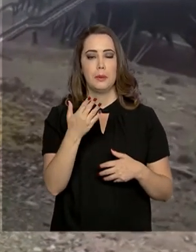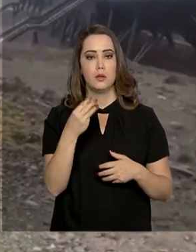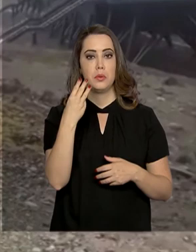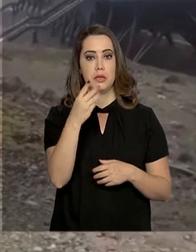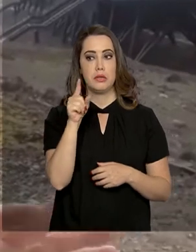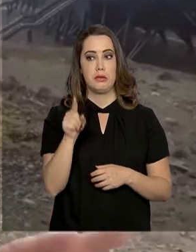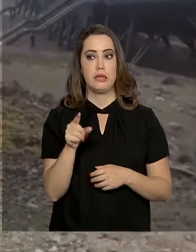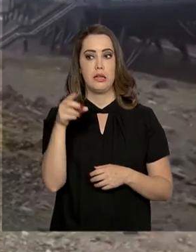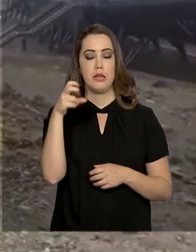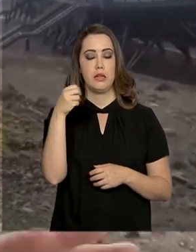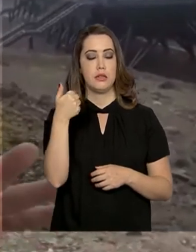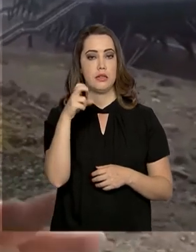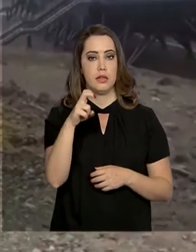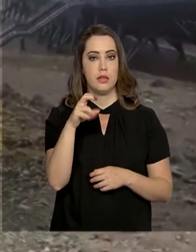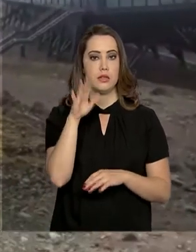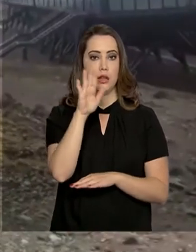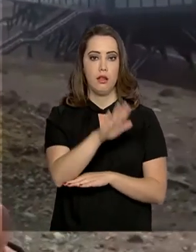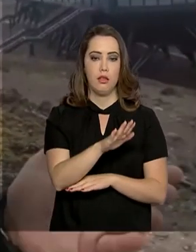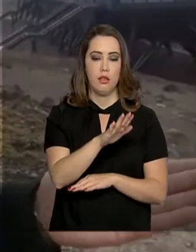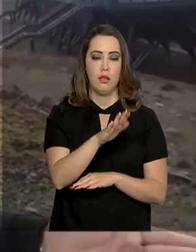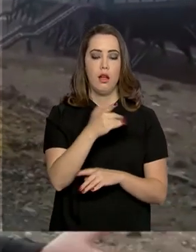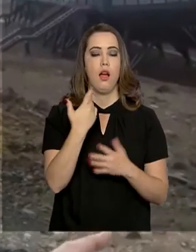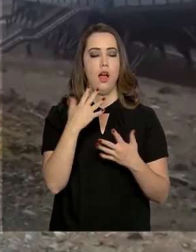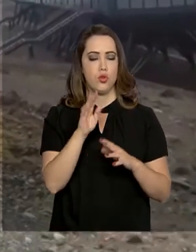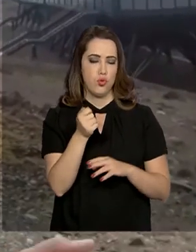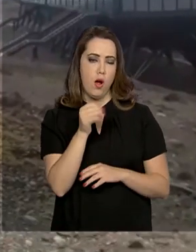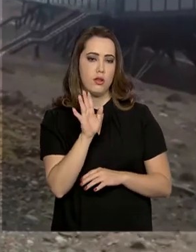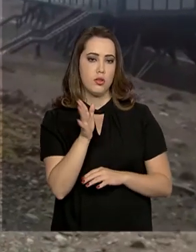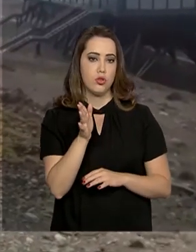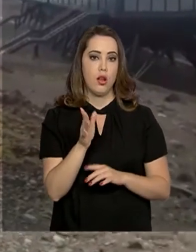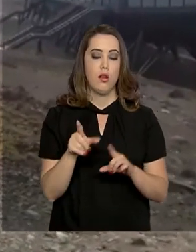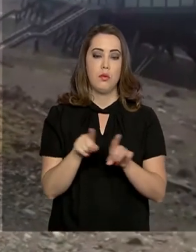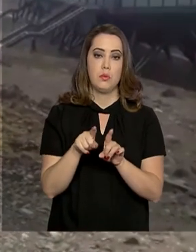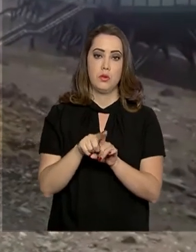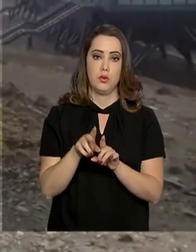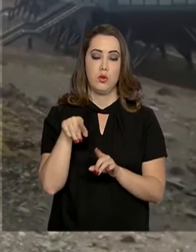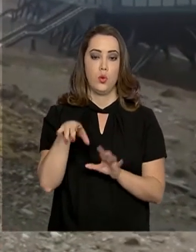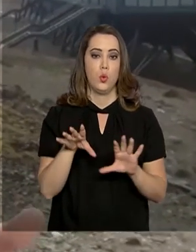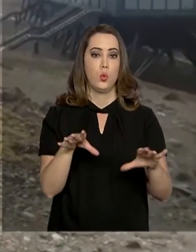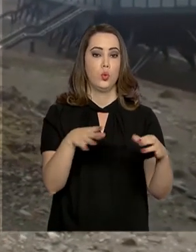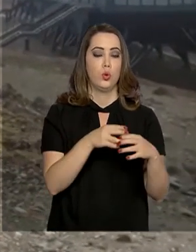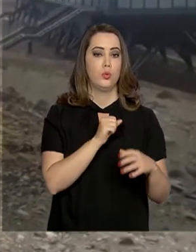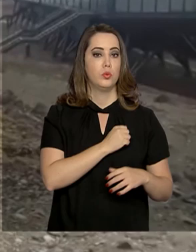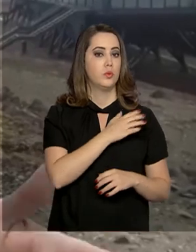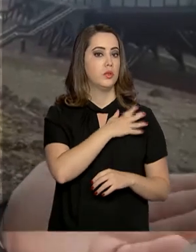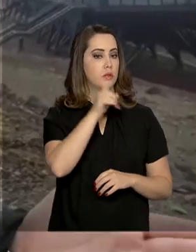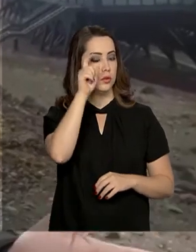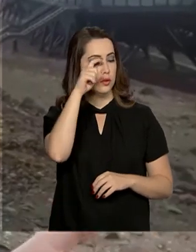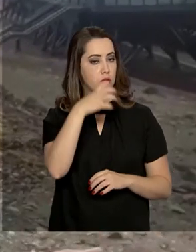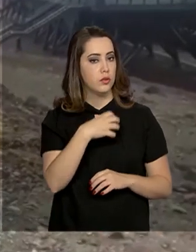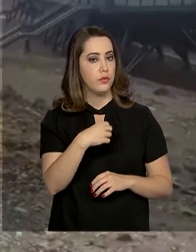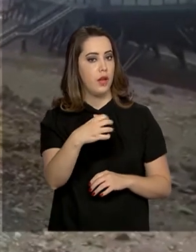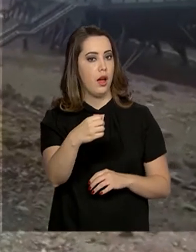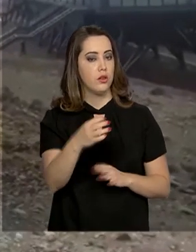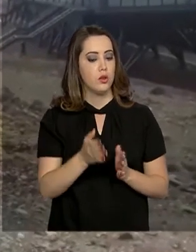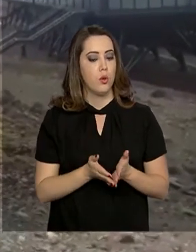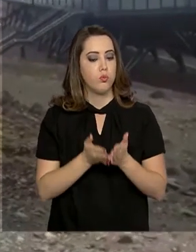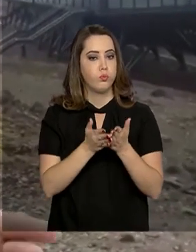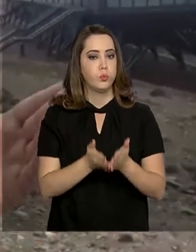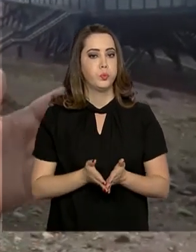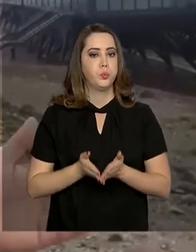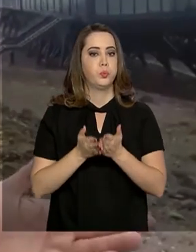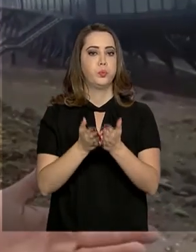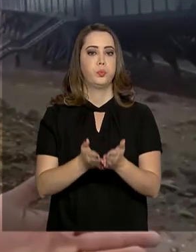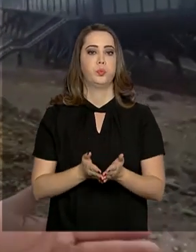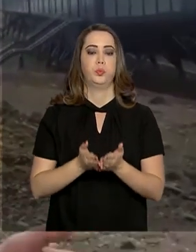três e quinze da tarde, ou seja, daqui a pouquinho. Na base de Frey, o vice-presidente e sua comitiva embarcam no navio Almirante Maximiano,